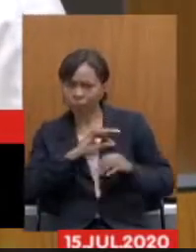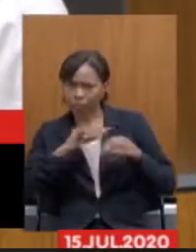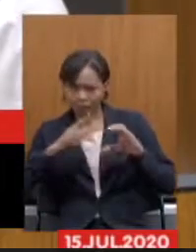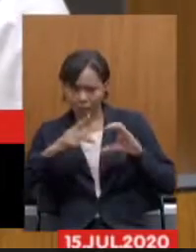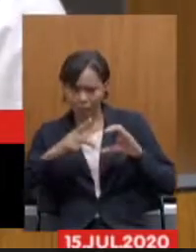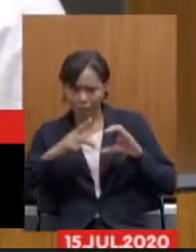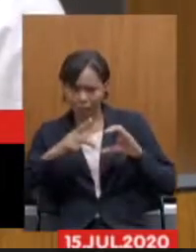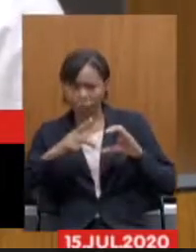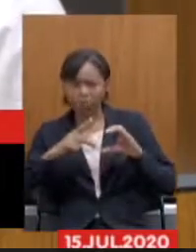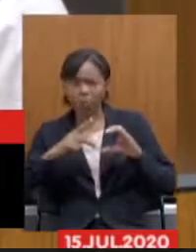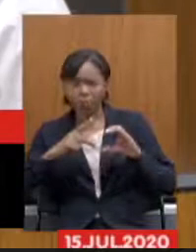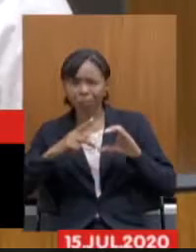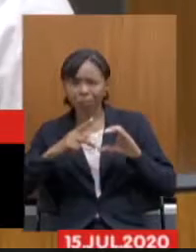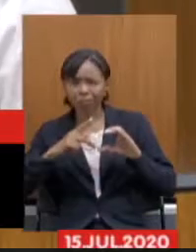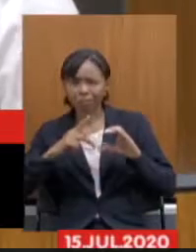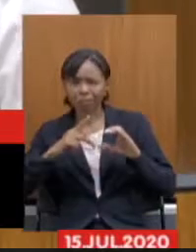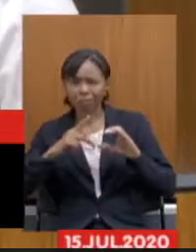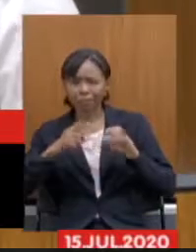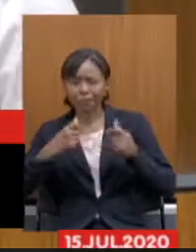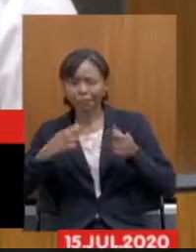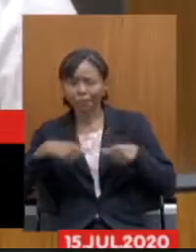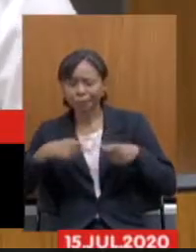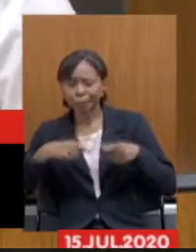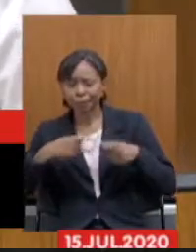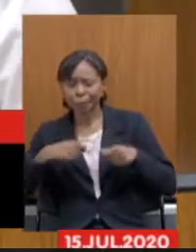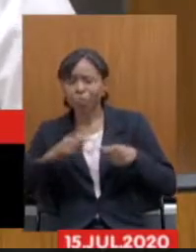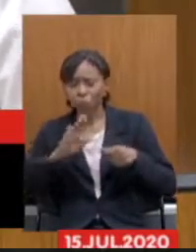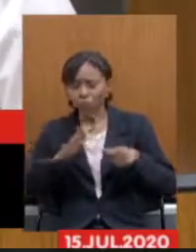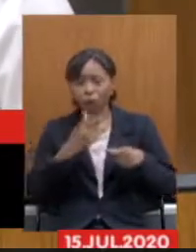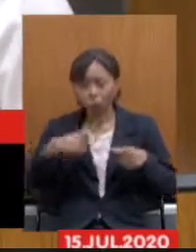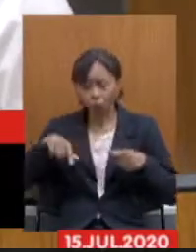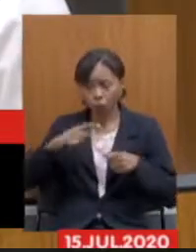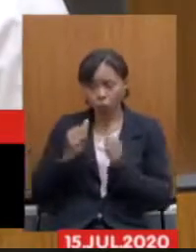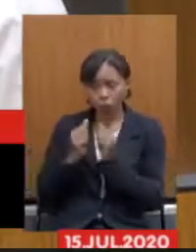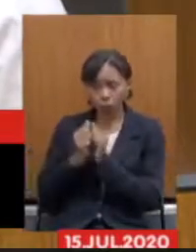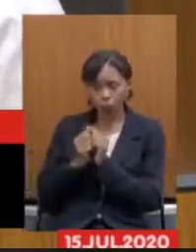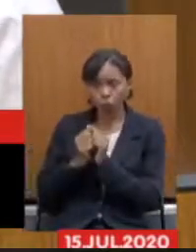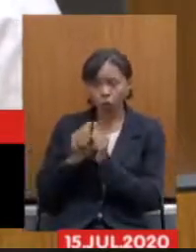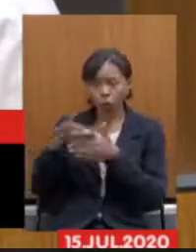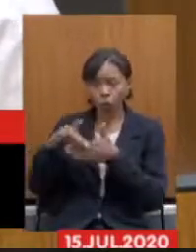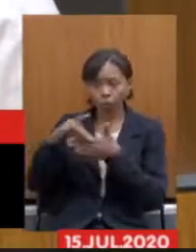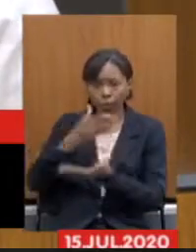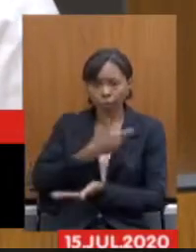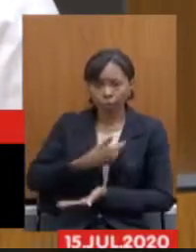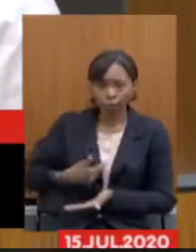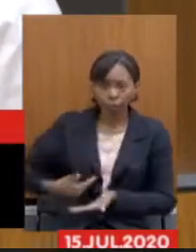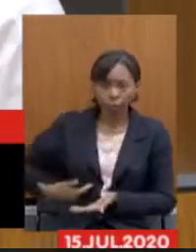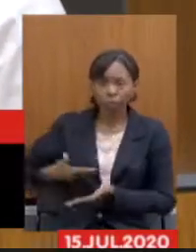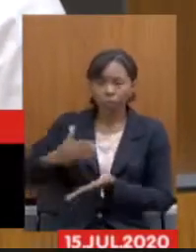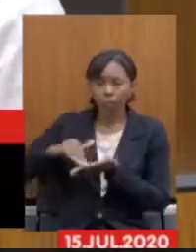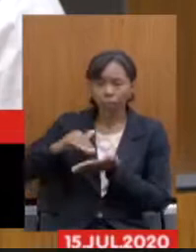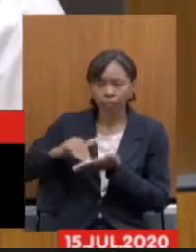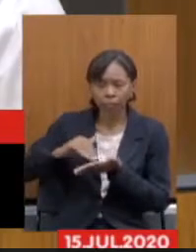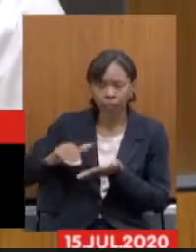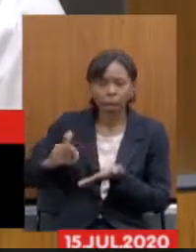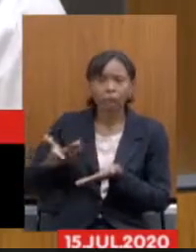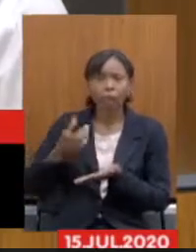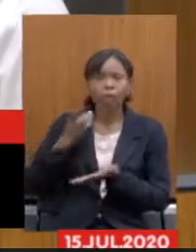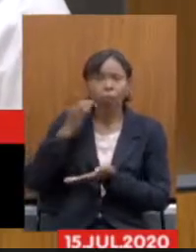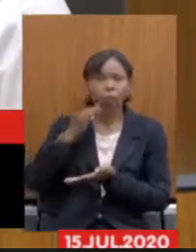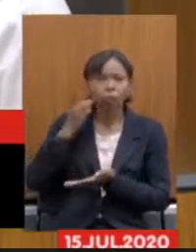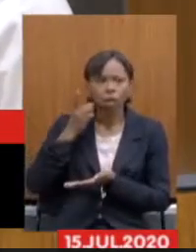já estivemos até com o secretário de governo junto com o nosso líder de governo e outros deputados e outros deputados outros deputados